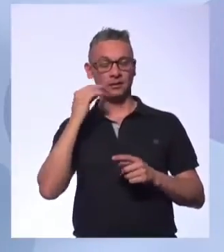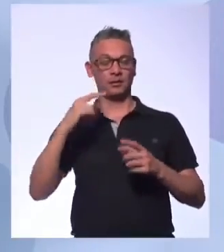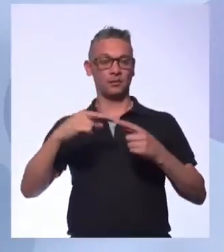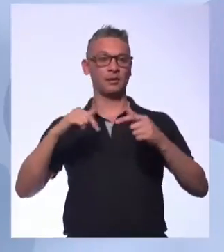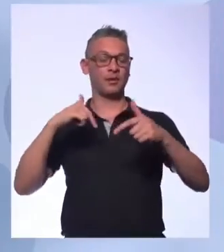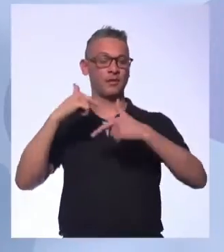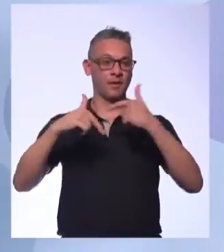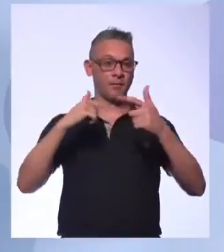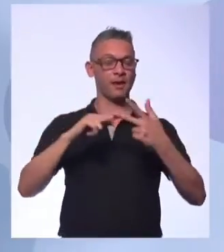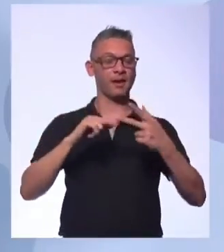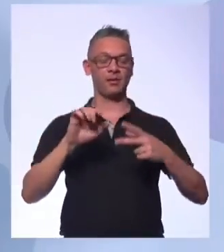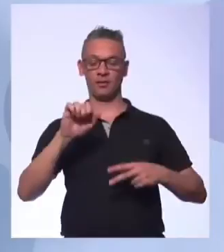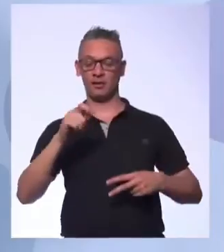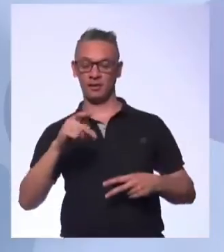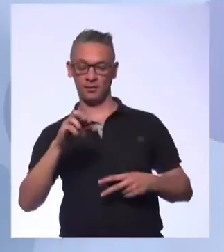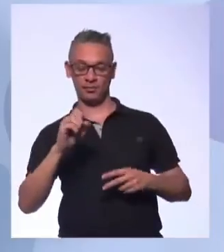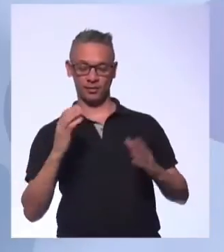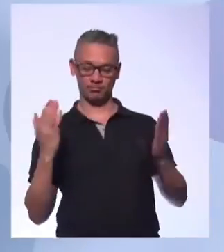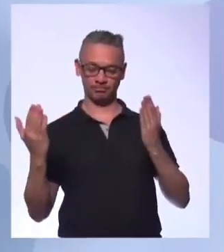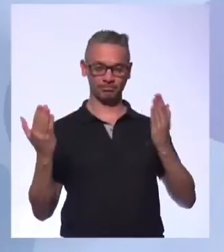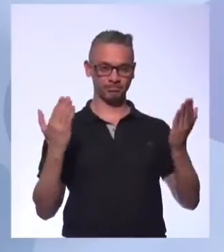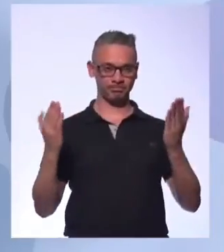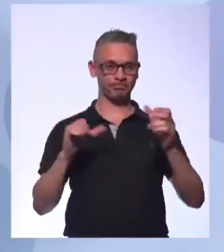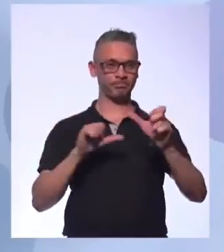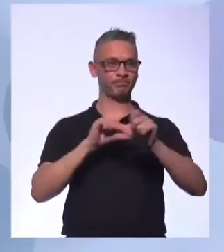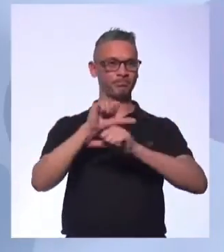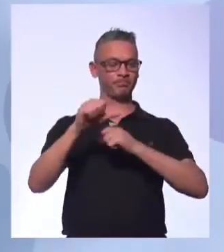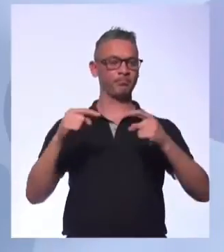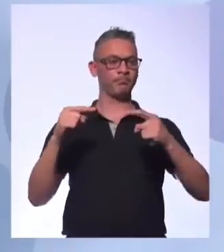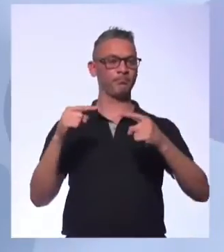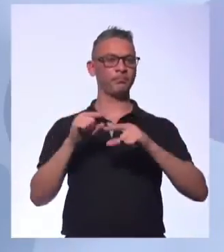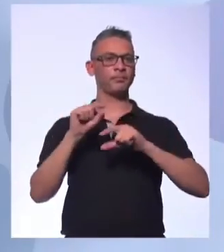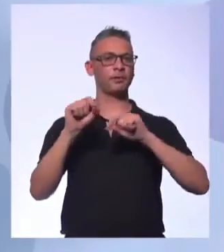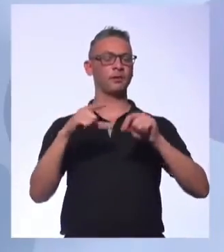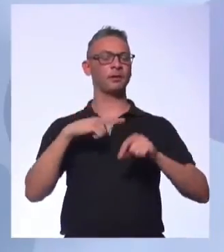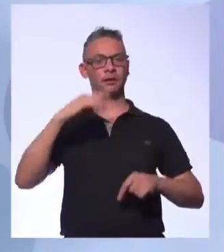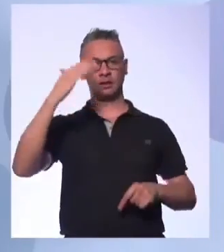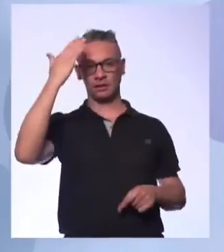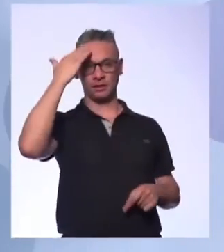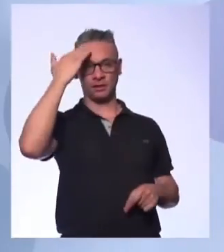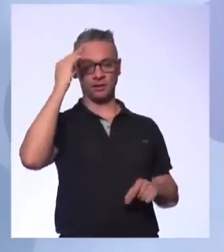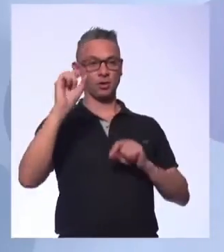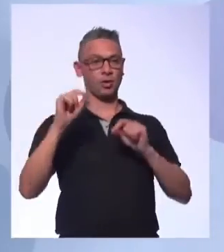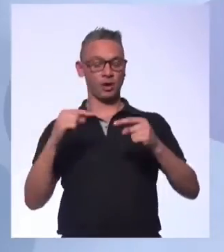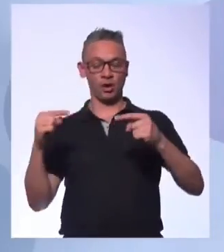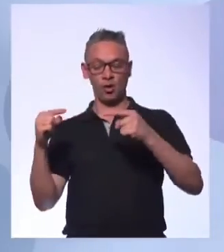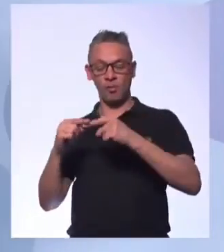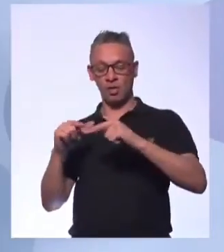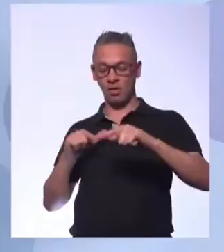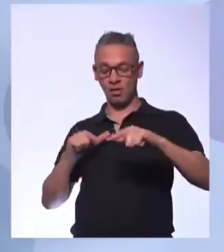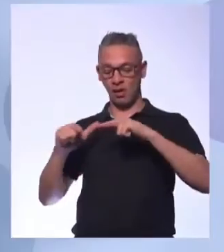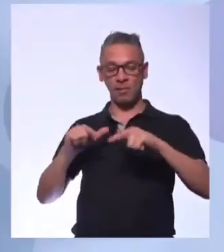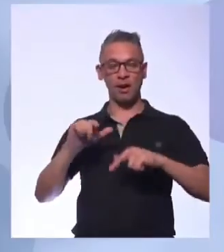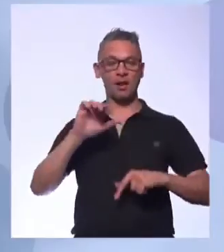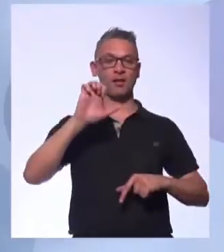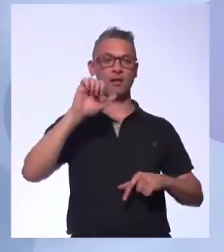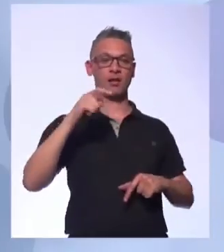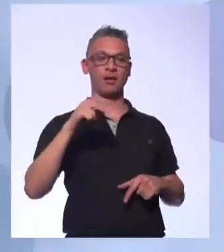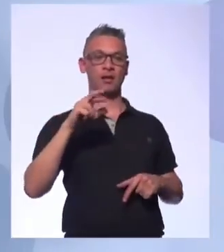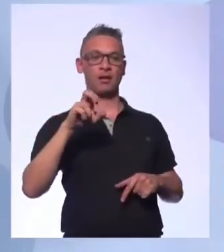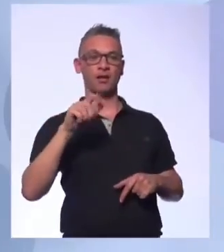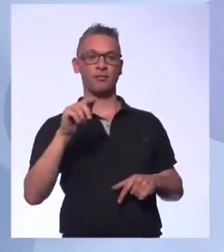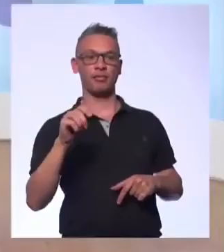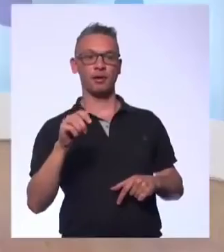emprego e do trabalho, e é uma coisa que muda bastante, é que você entende que a natureza do emprego, essa está cada vez o quê?